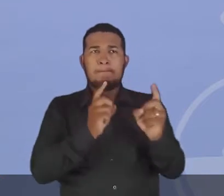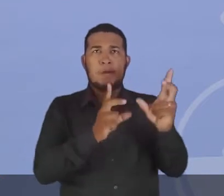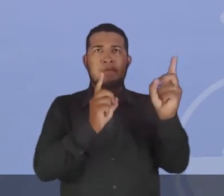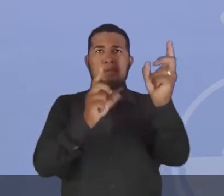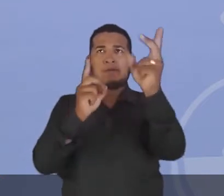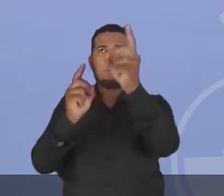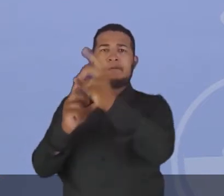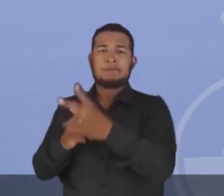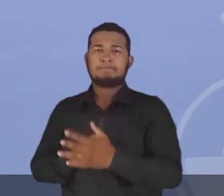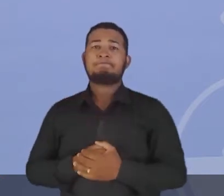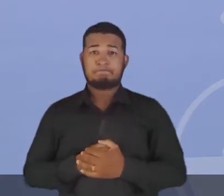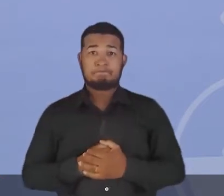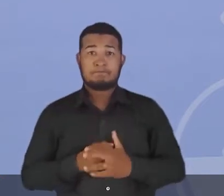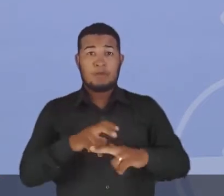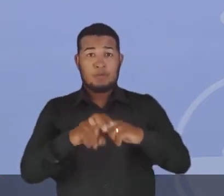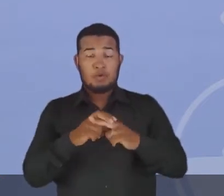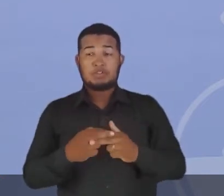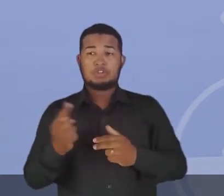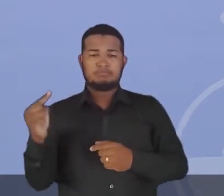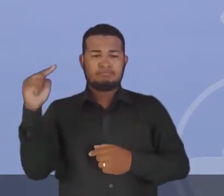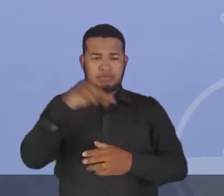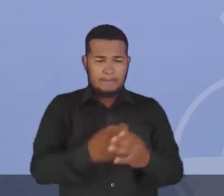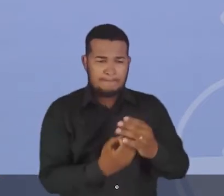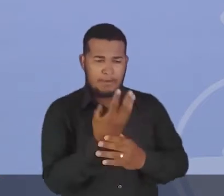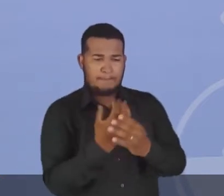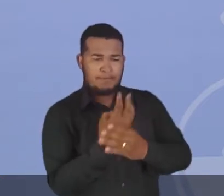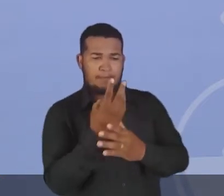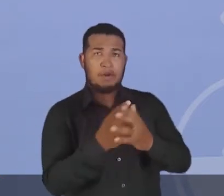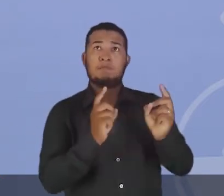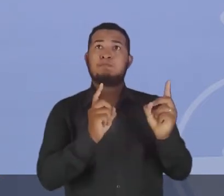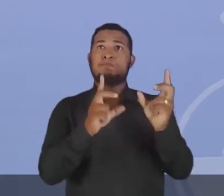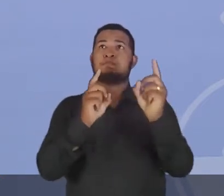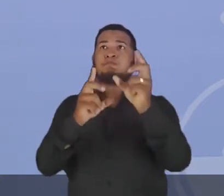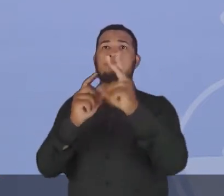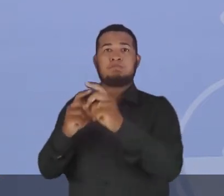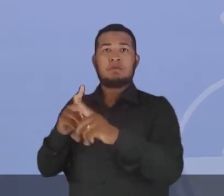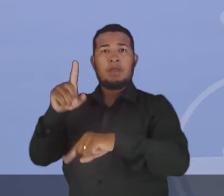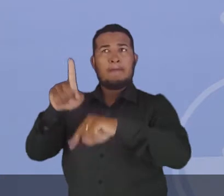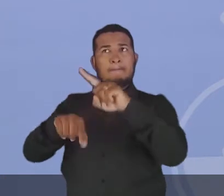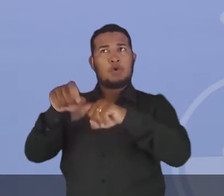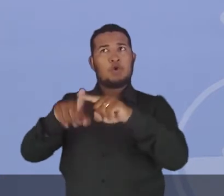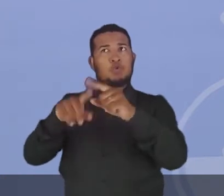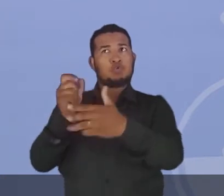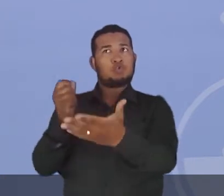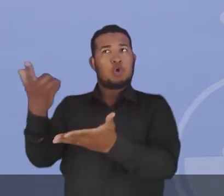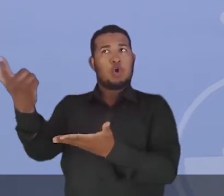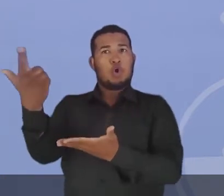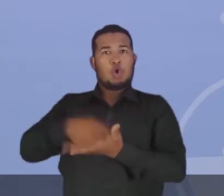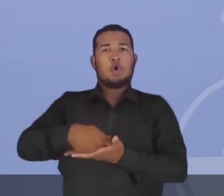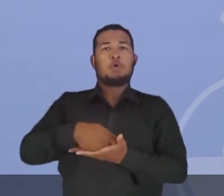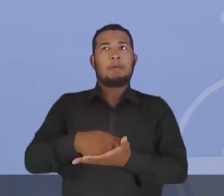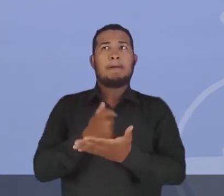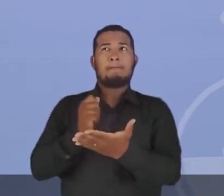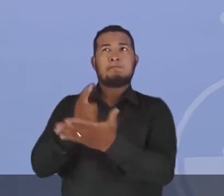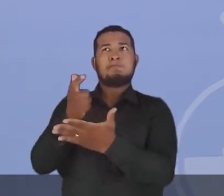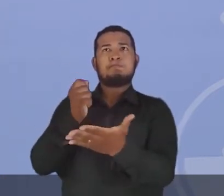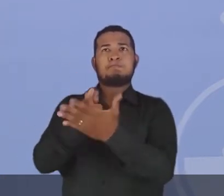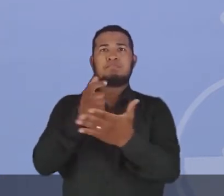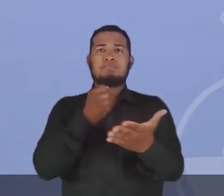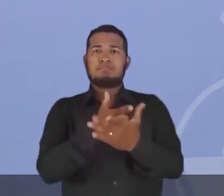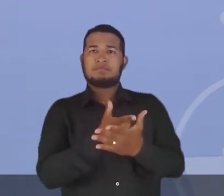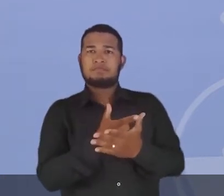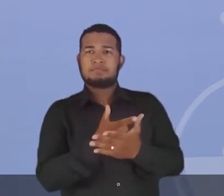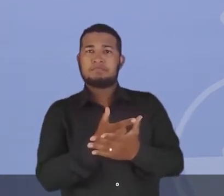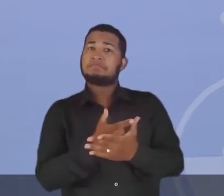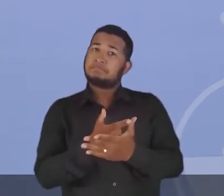Então, ele exportava alimento e adquiria produtos industrializados. Bom, isso é legal?